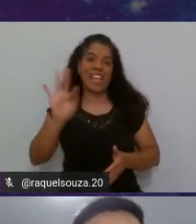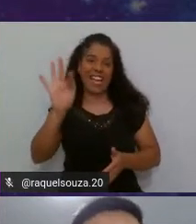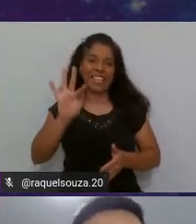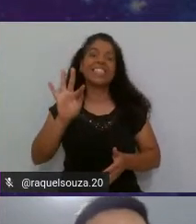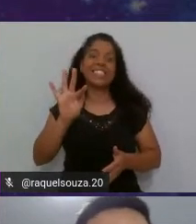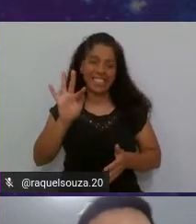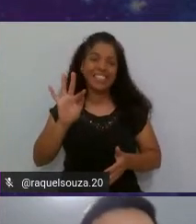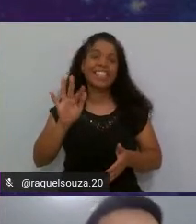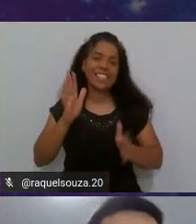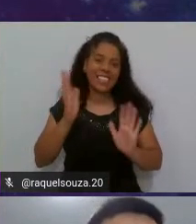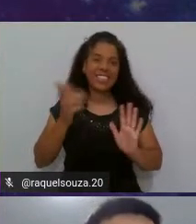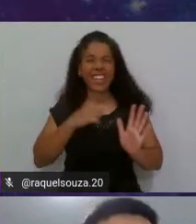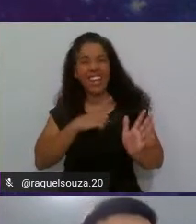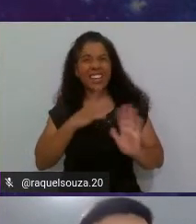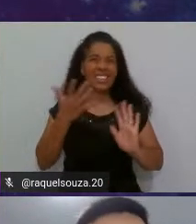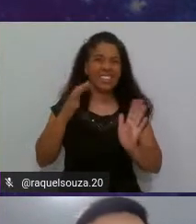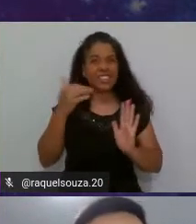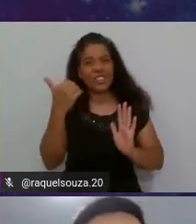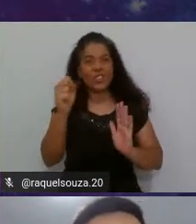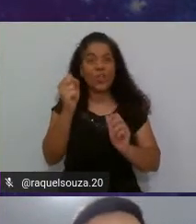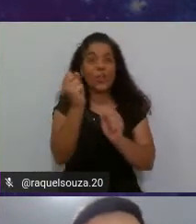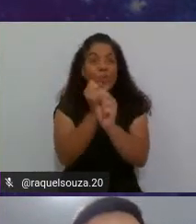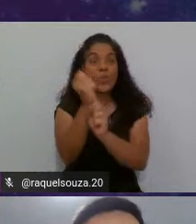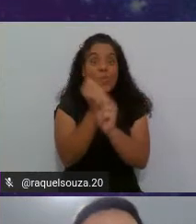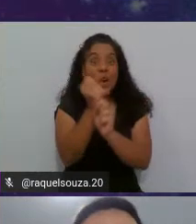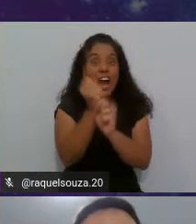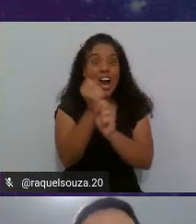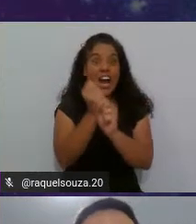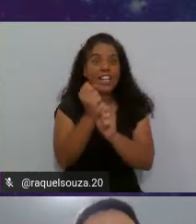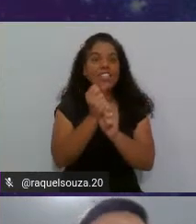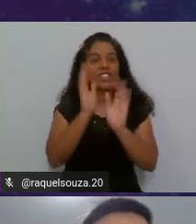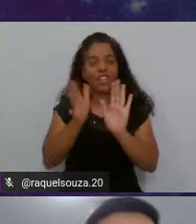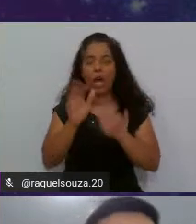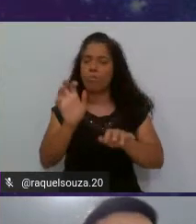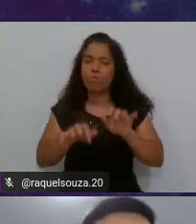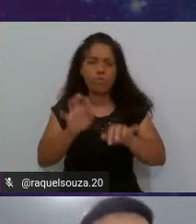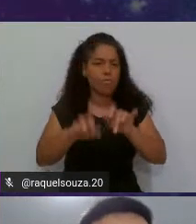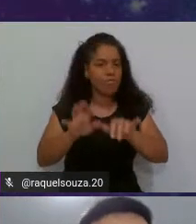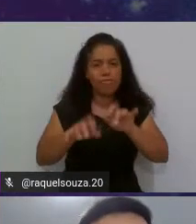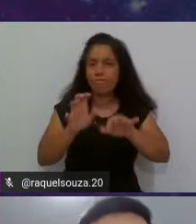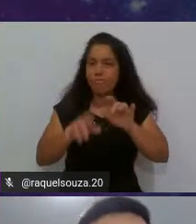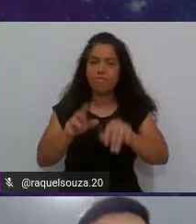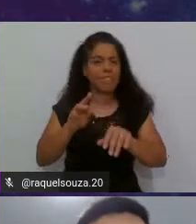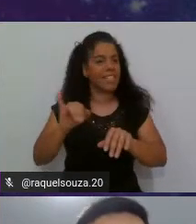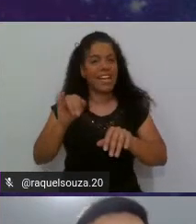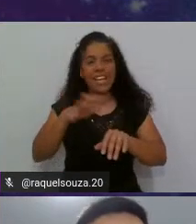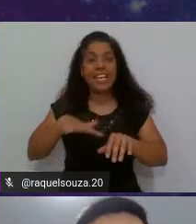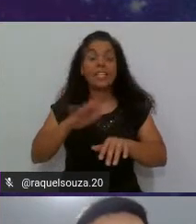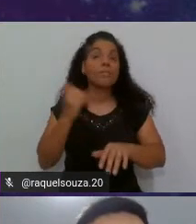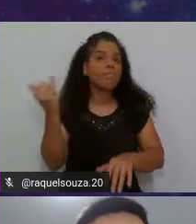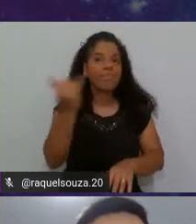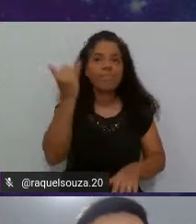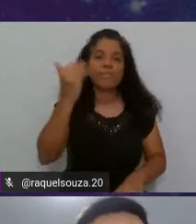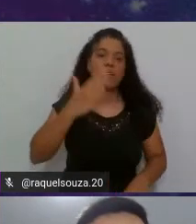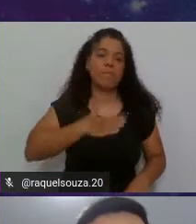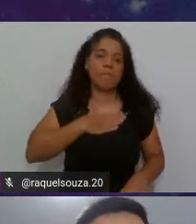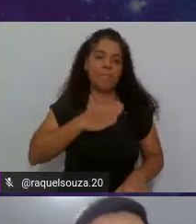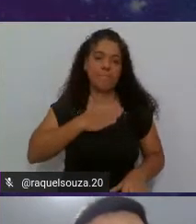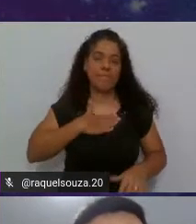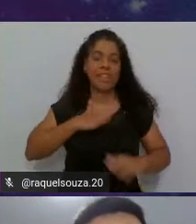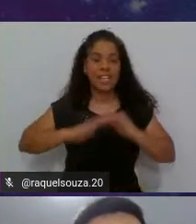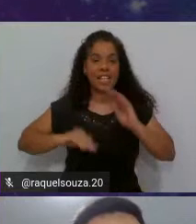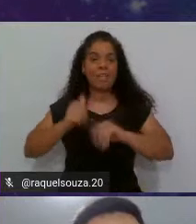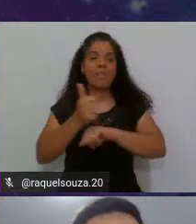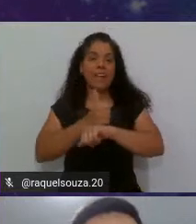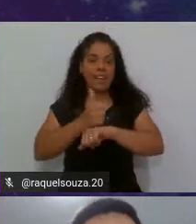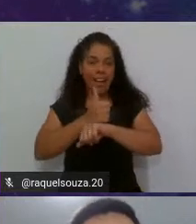aí uns 18 anos de programação e o quão isso foi importante na minha carreira desde o